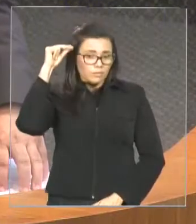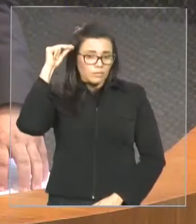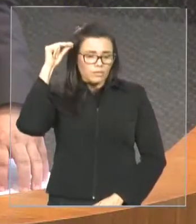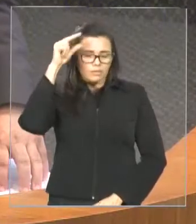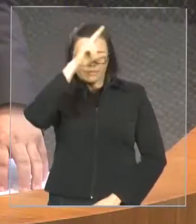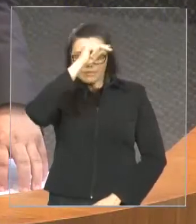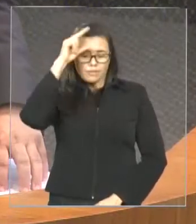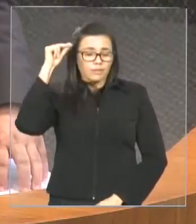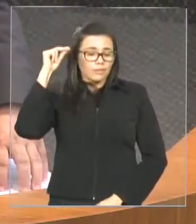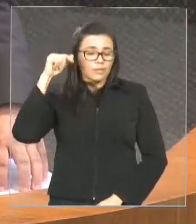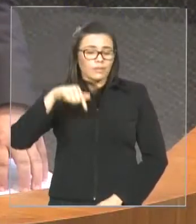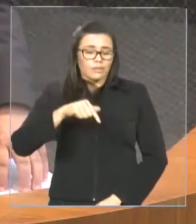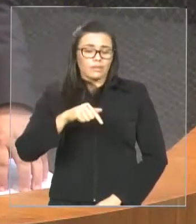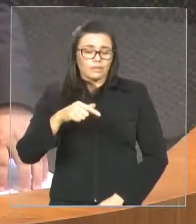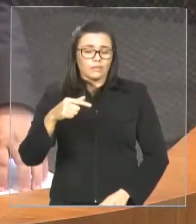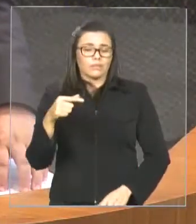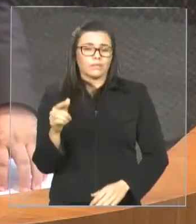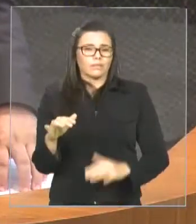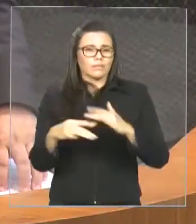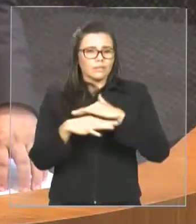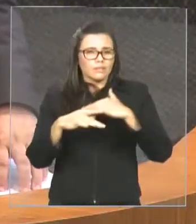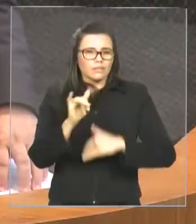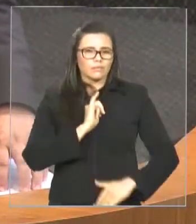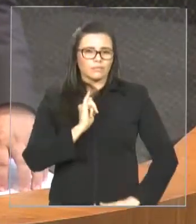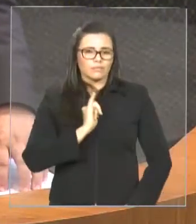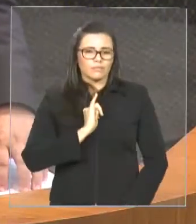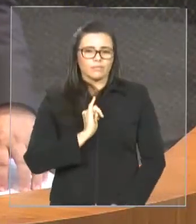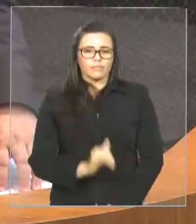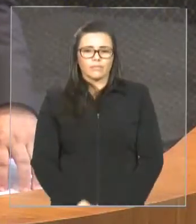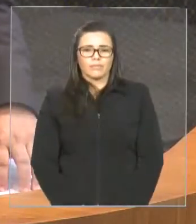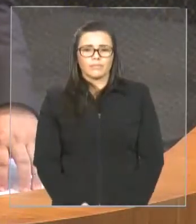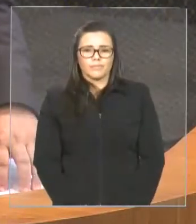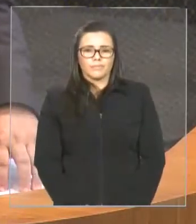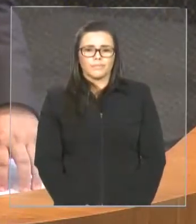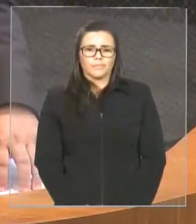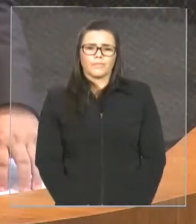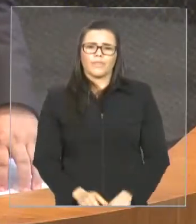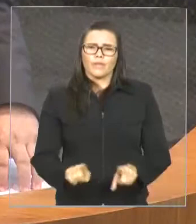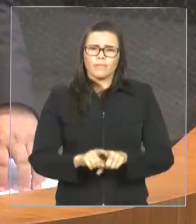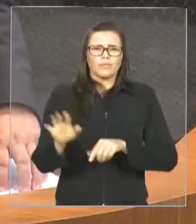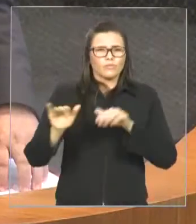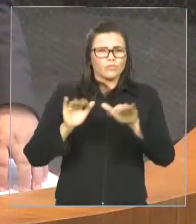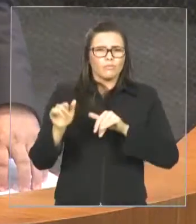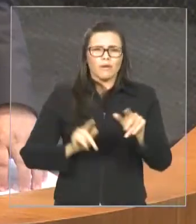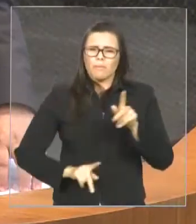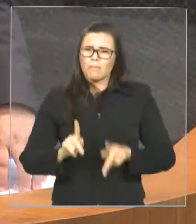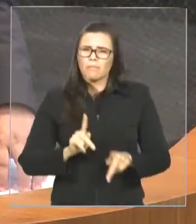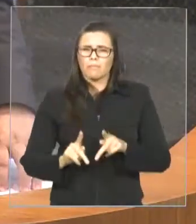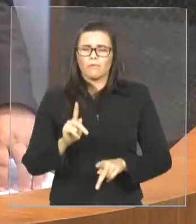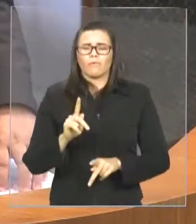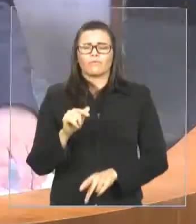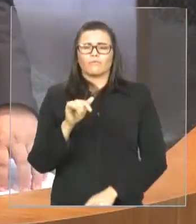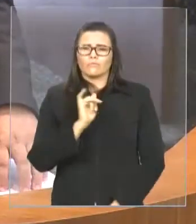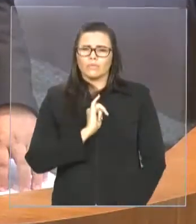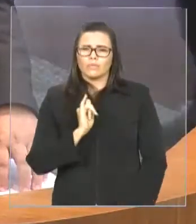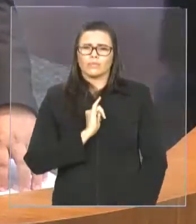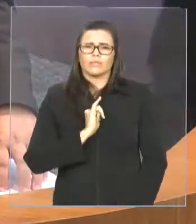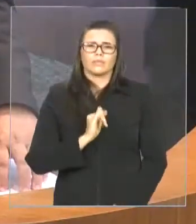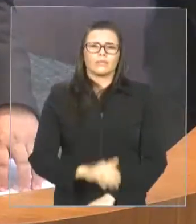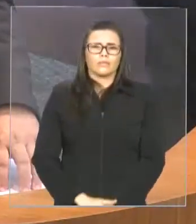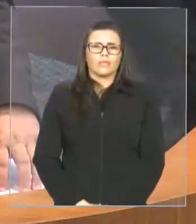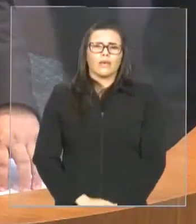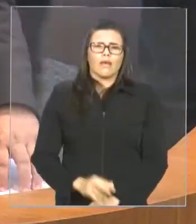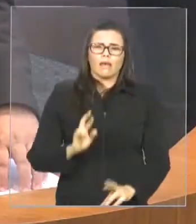levar o assunto para a comunidade de Imperatriz, para toda a população de Imperatriz, onde iremos discutir, iremos ouvir mais